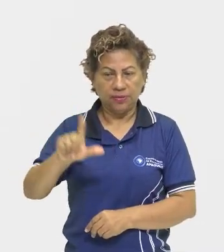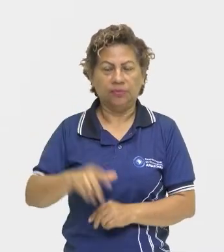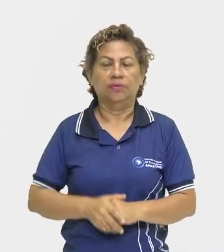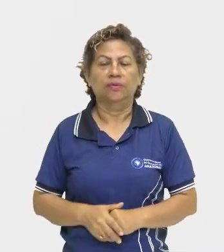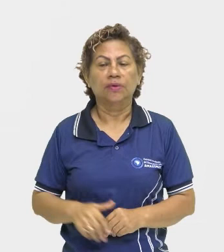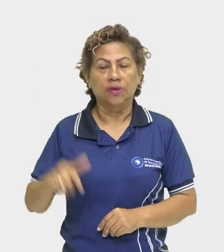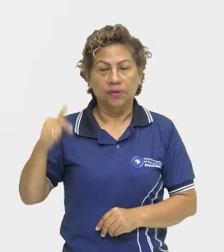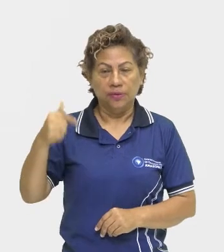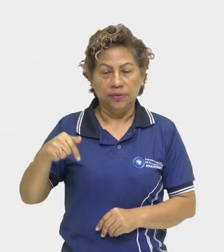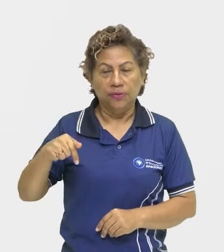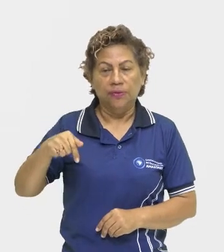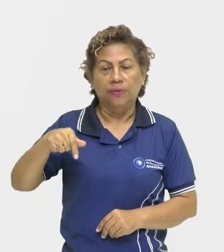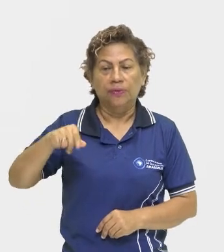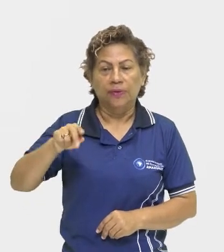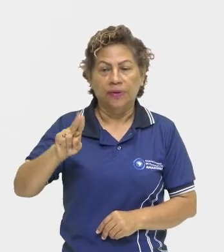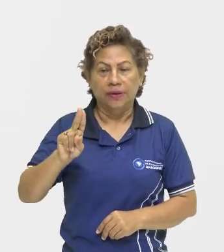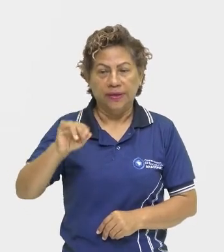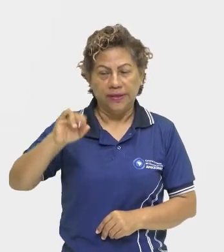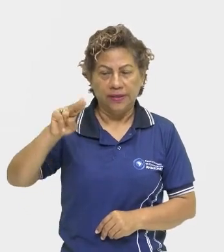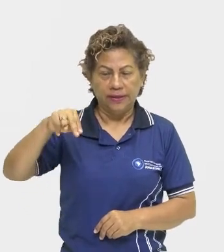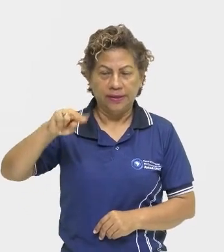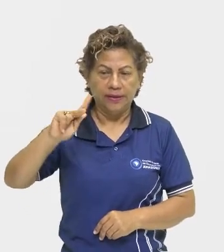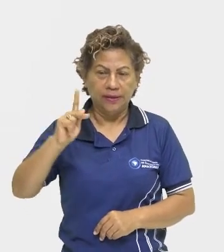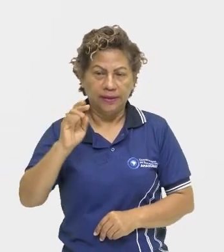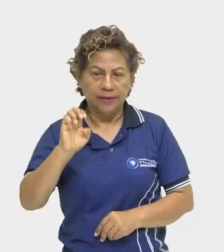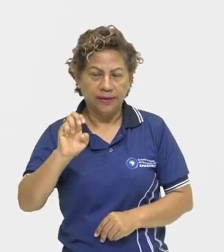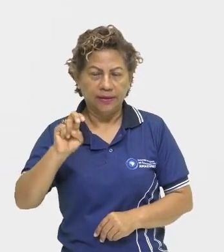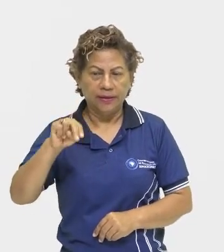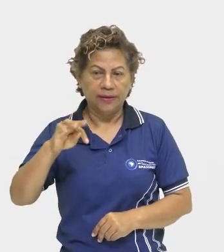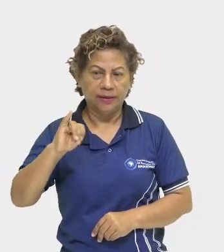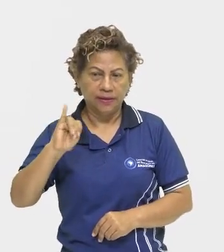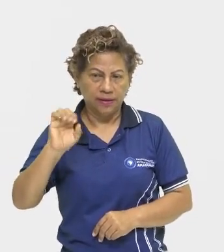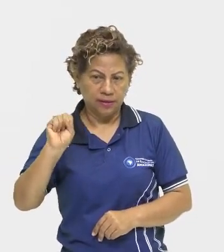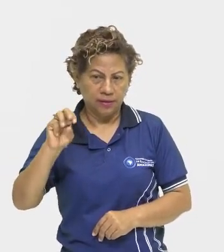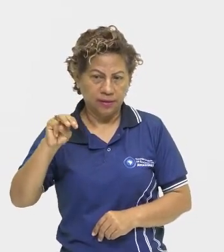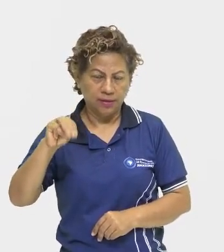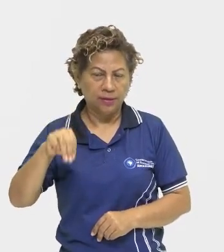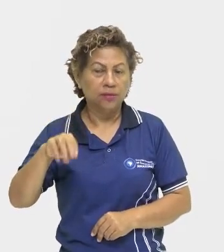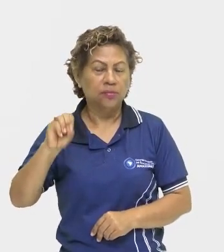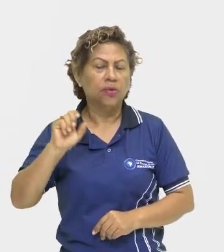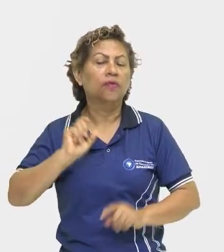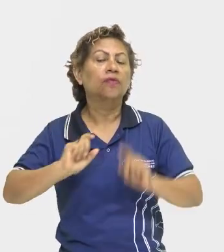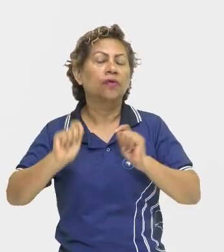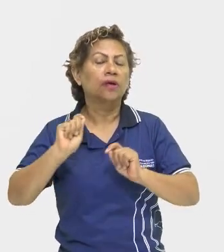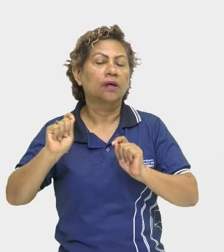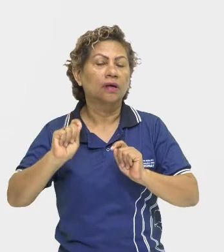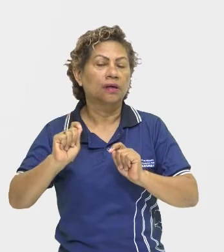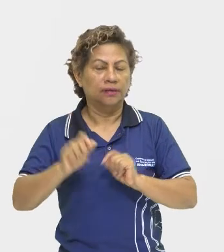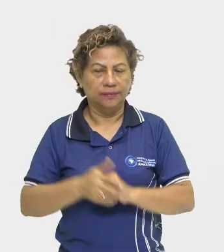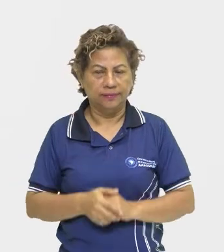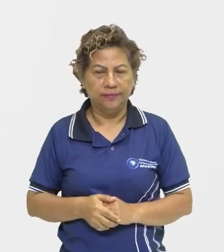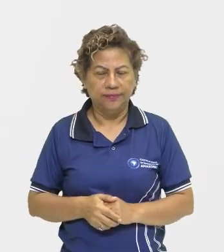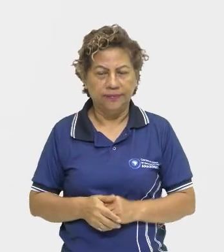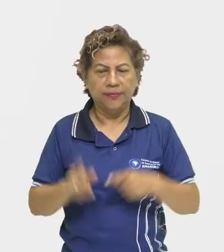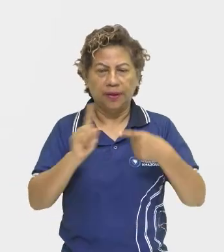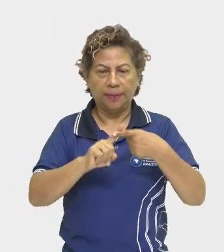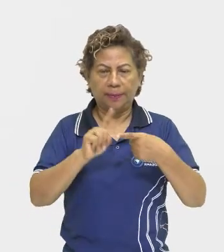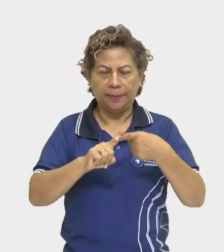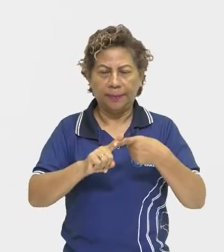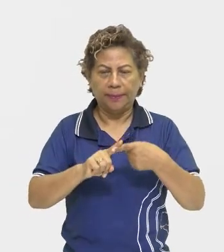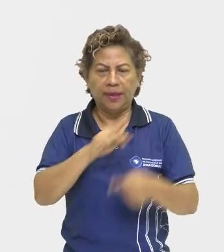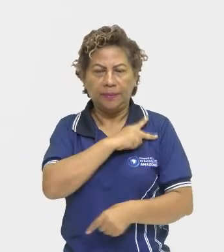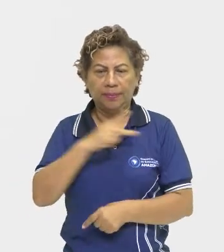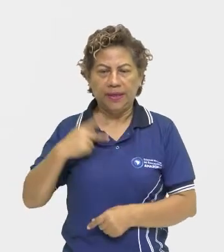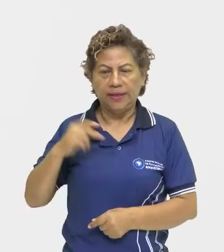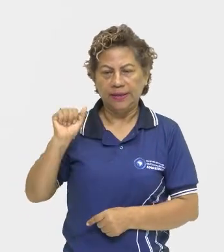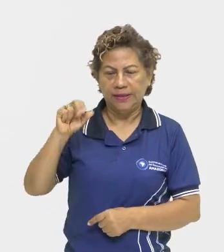jesuítico, né, da literatura jesuítica, foram exatamente quem? O padre José de Anchieta é o principal,